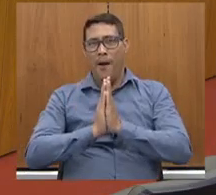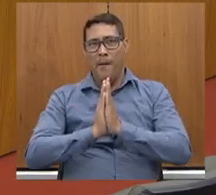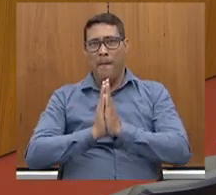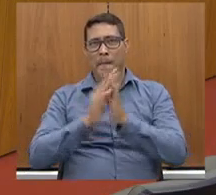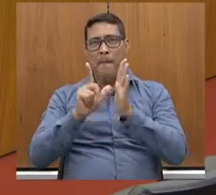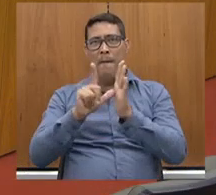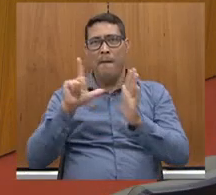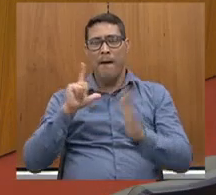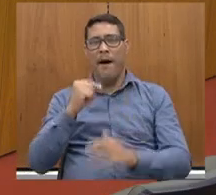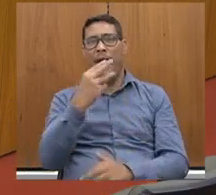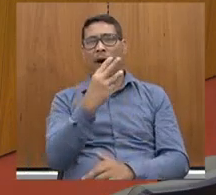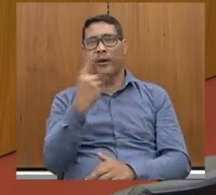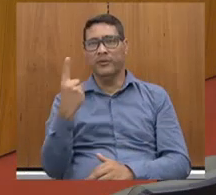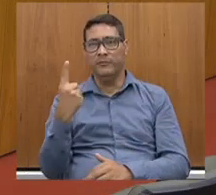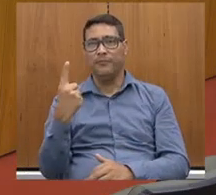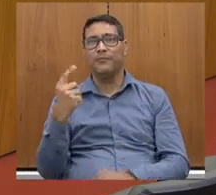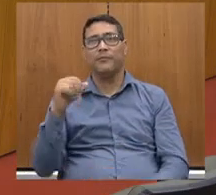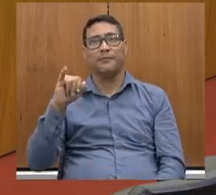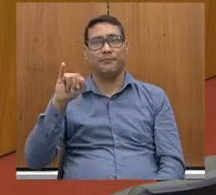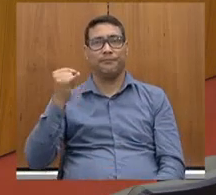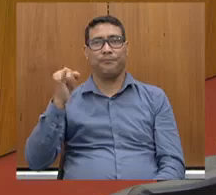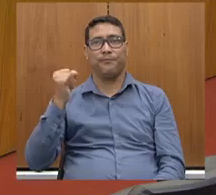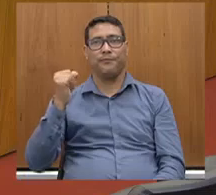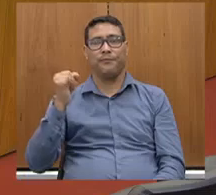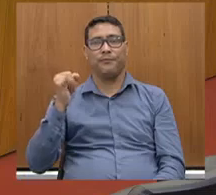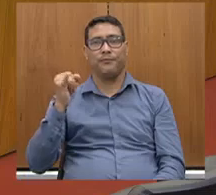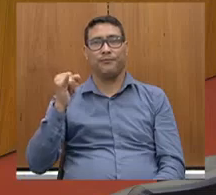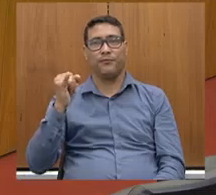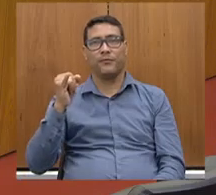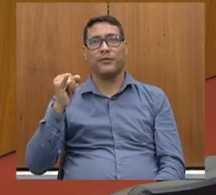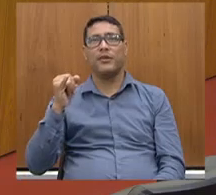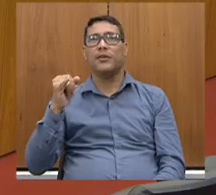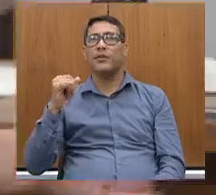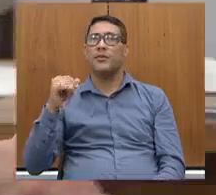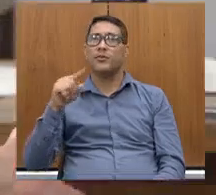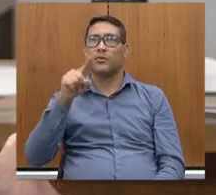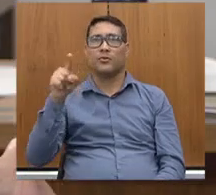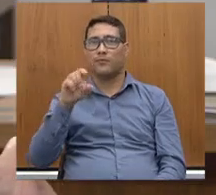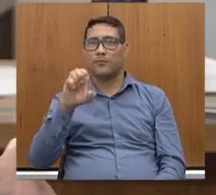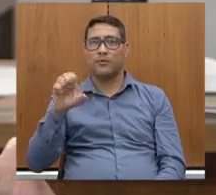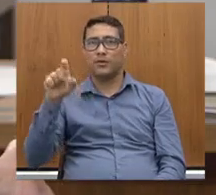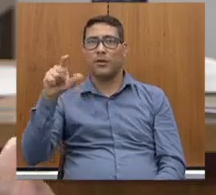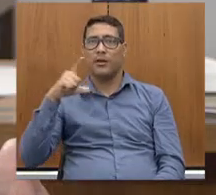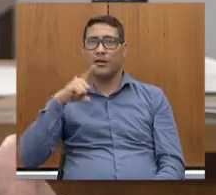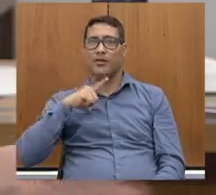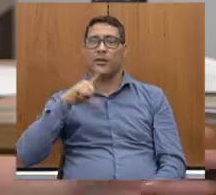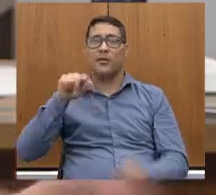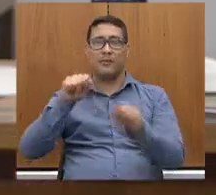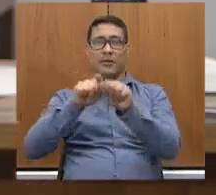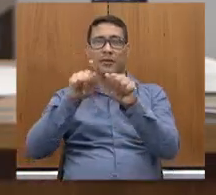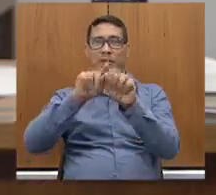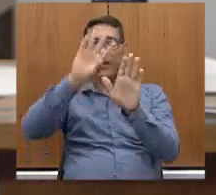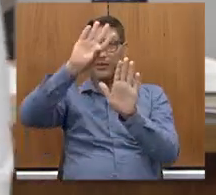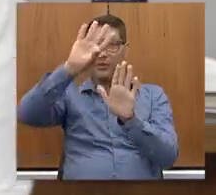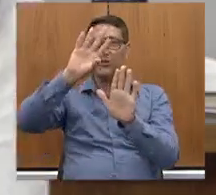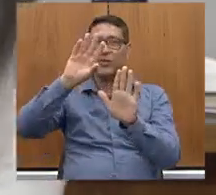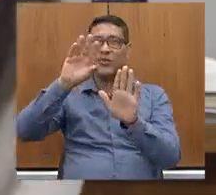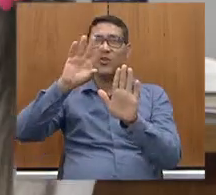de 31 de janeiro para que o mérito não fique todo para o Zé, para que eu tenha pelo menos uma rapinha no tacho.